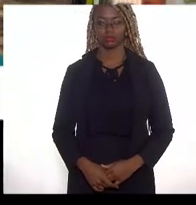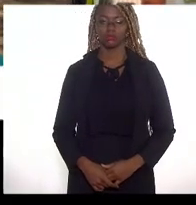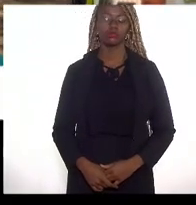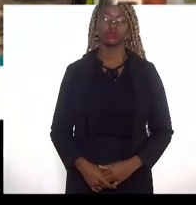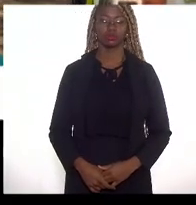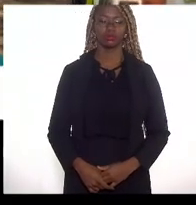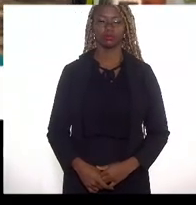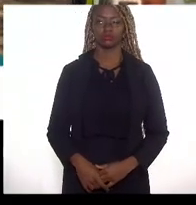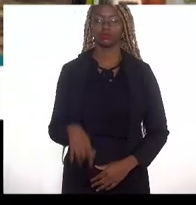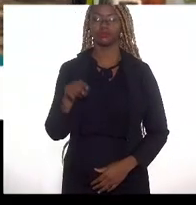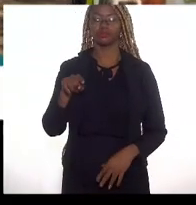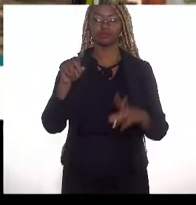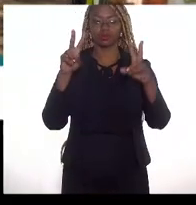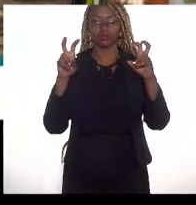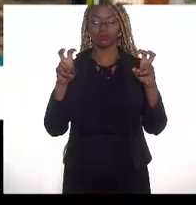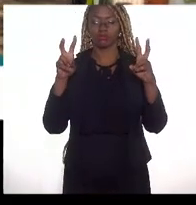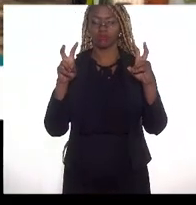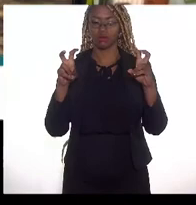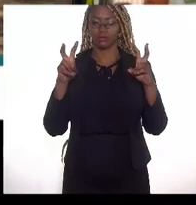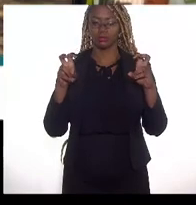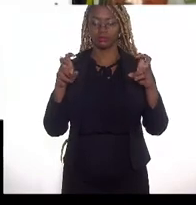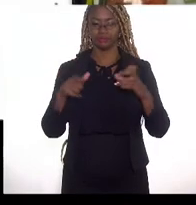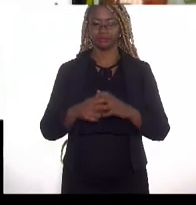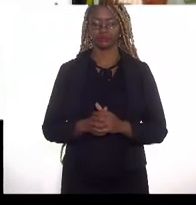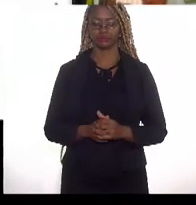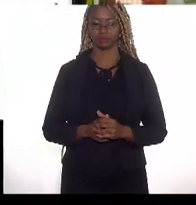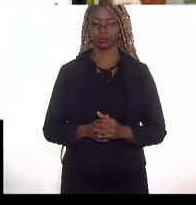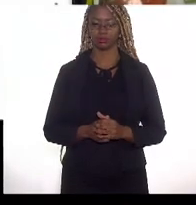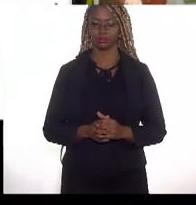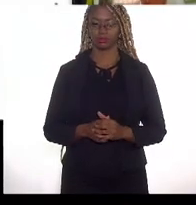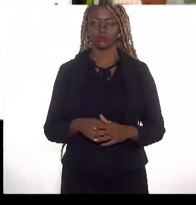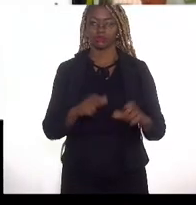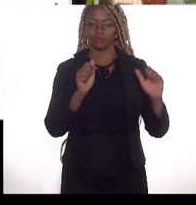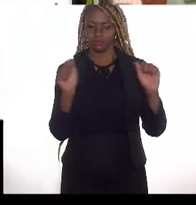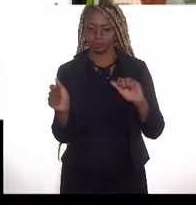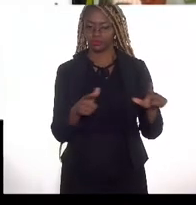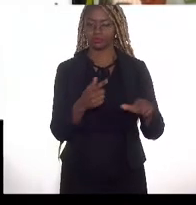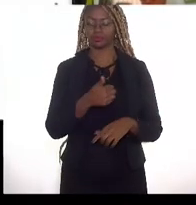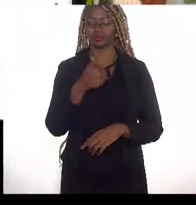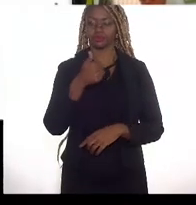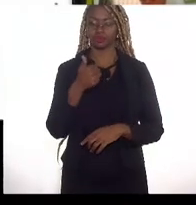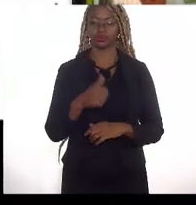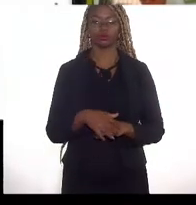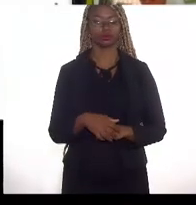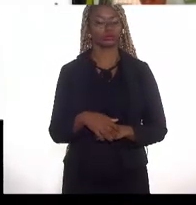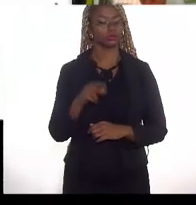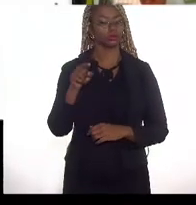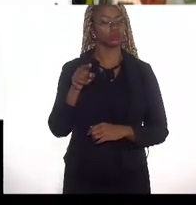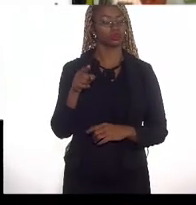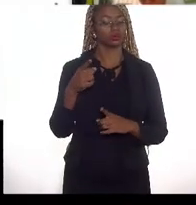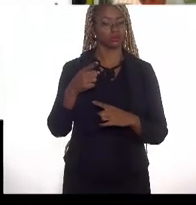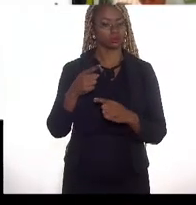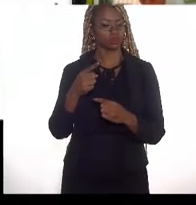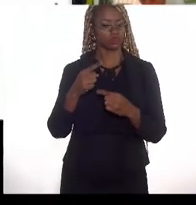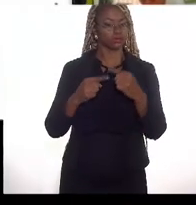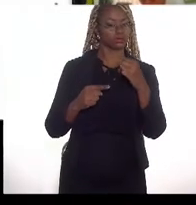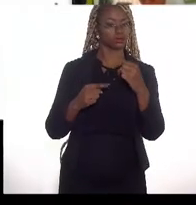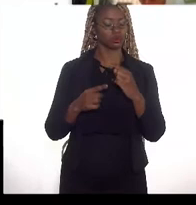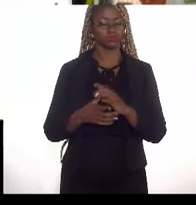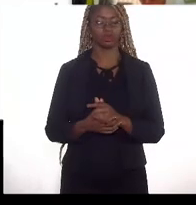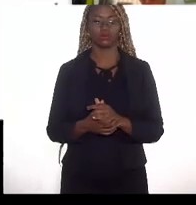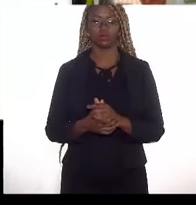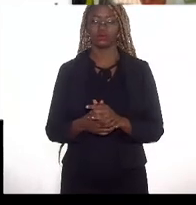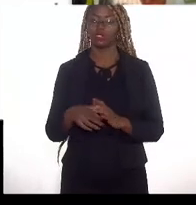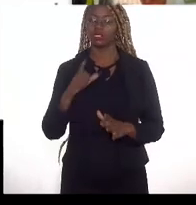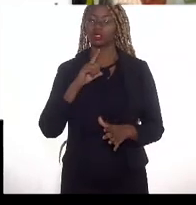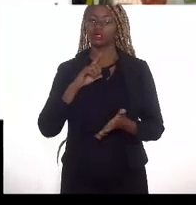E esse tema, e aí passando para o primeiro slide, esse tema da rejeção muitas vezes ele é envolto em alguns